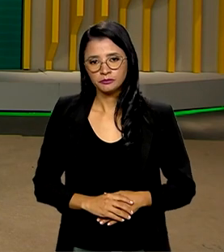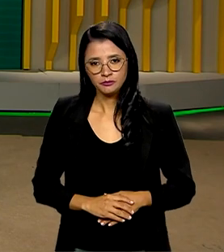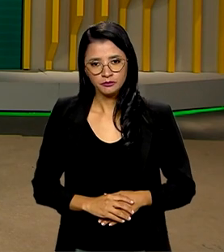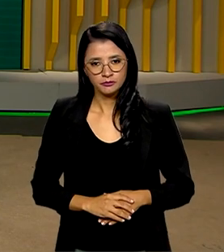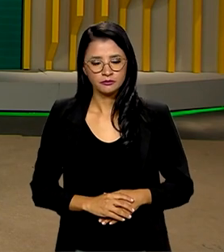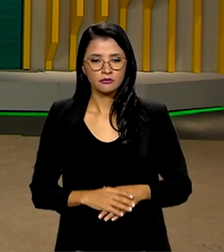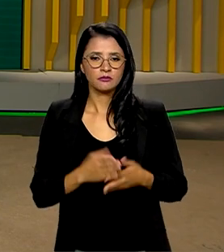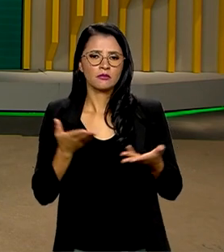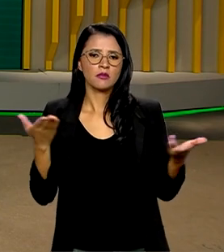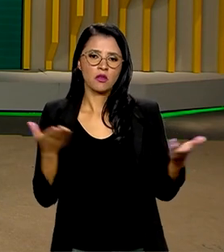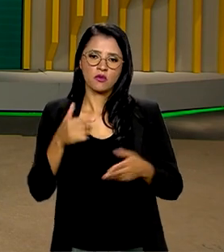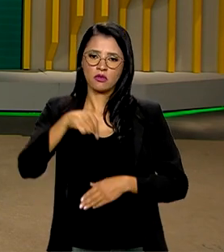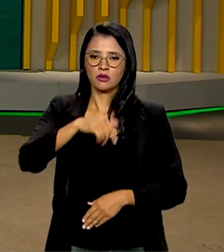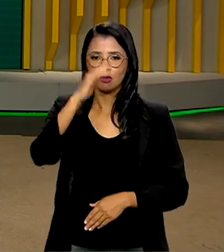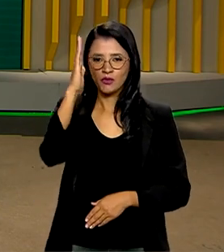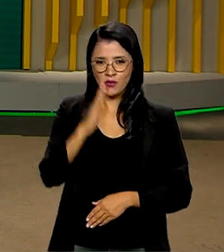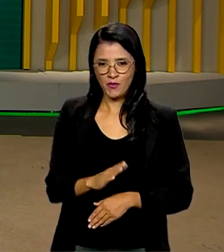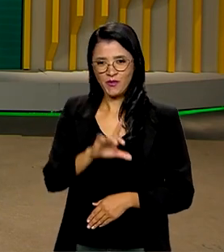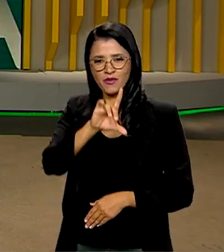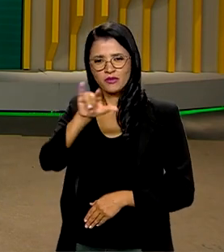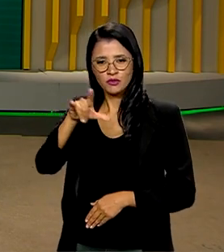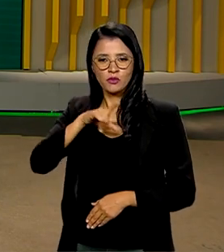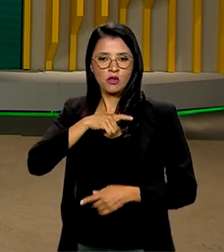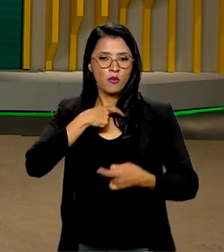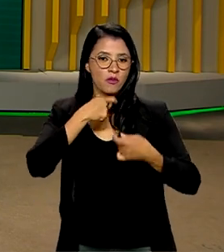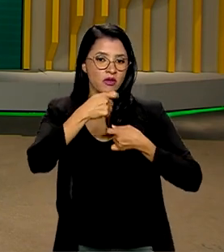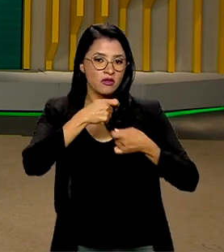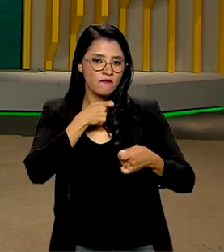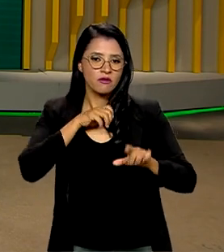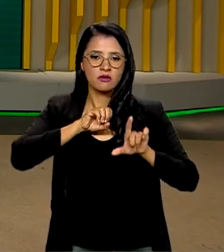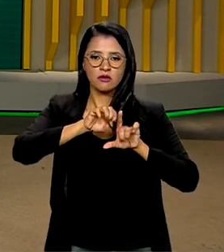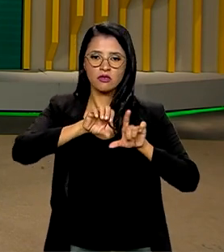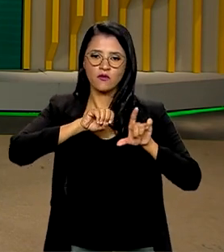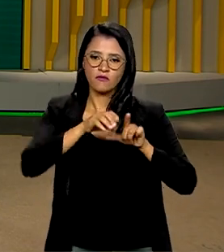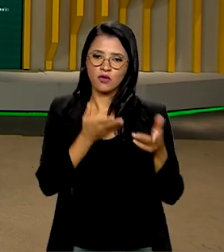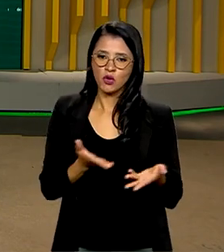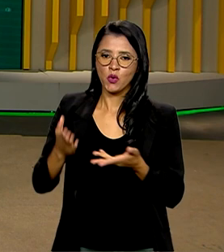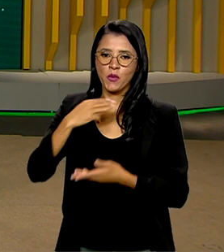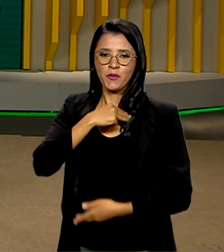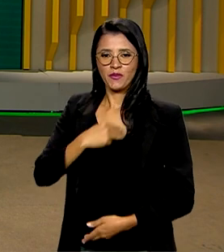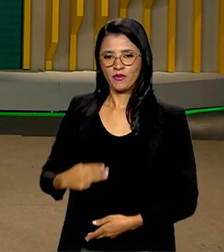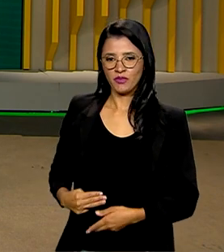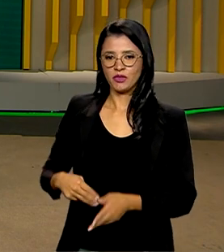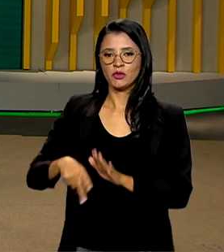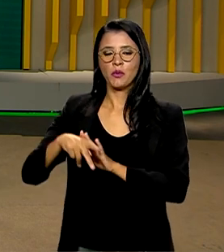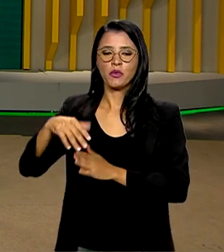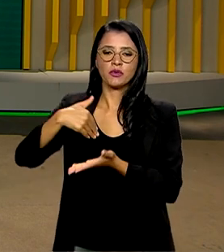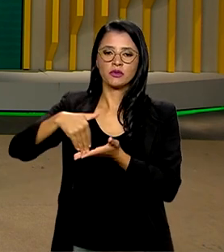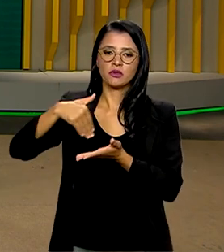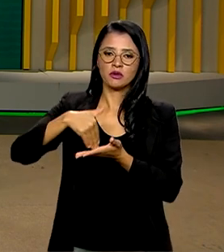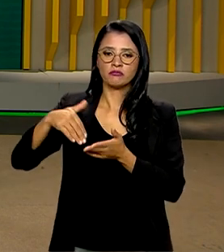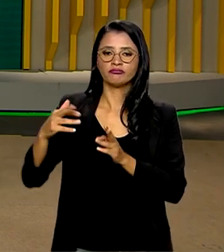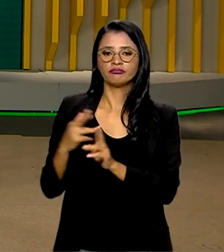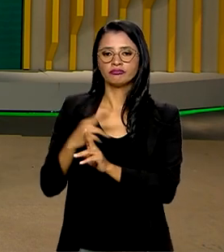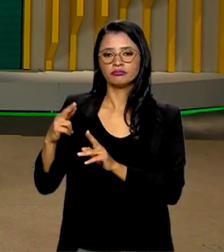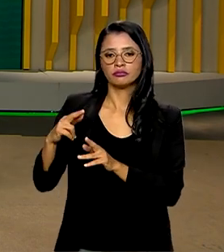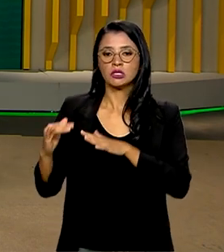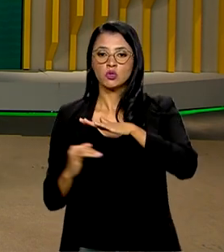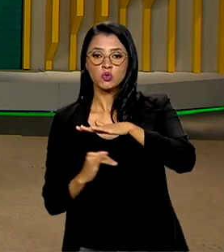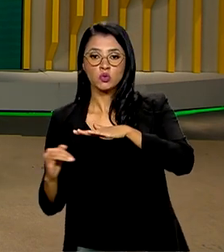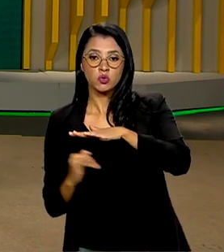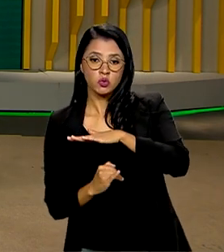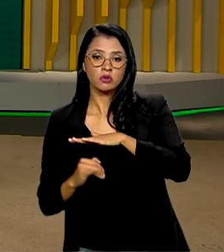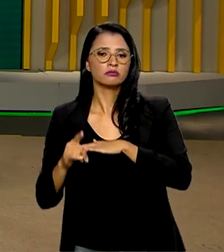E agora aqui no Brasil em Dia, nós vamos ter uma entrevista ao vivo com o ministro da Secretaria de Relações Institucionais.